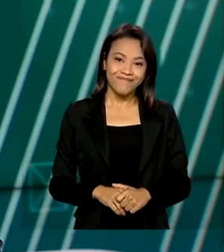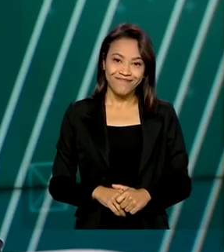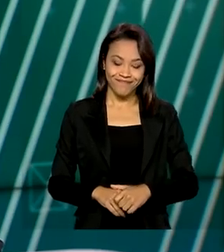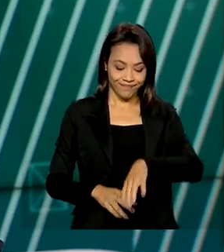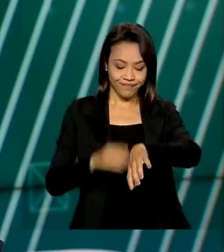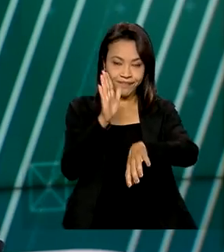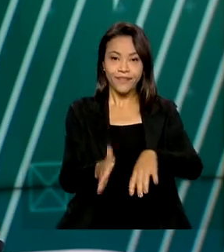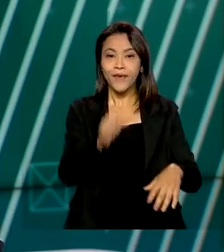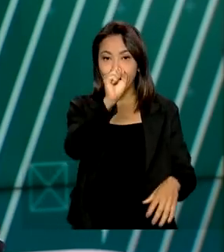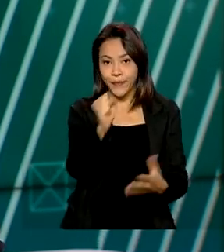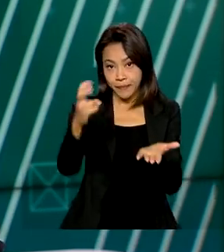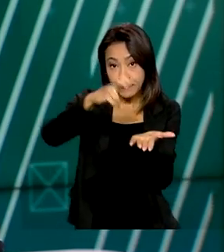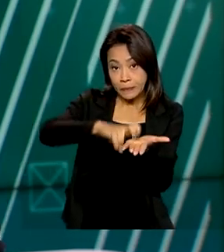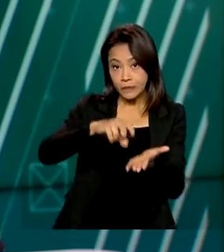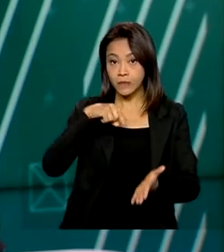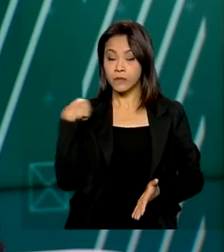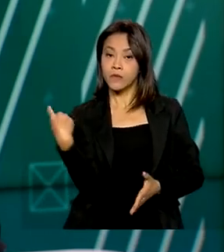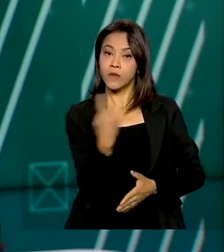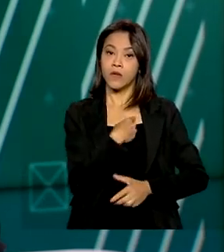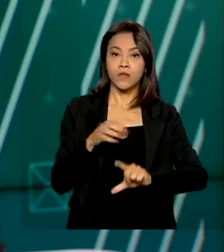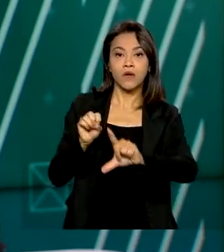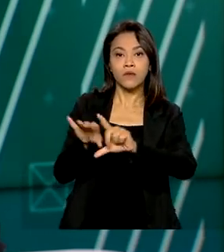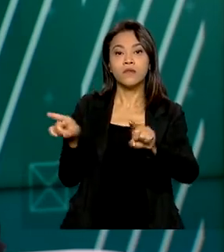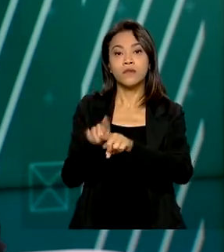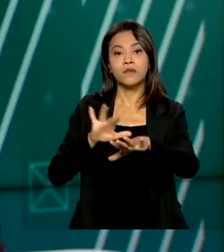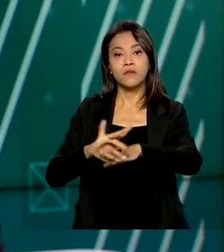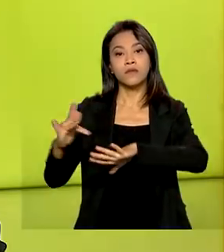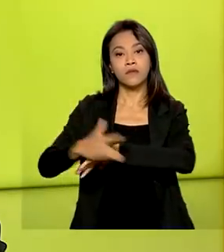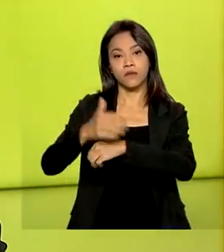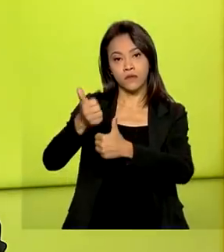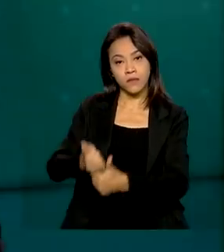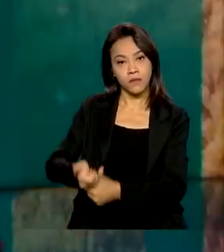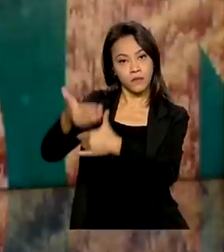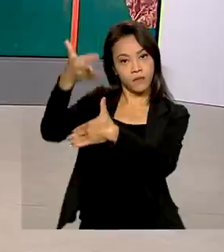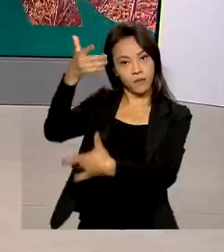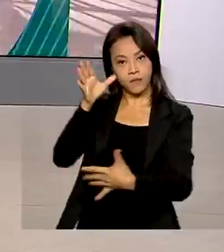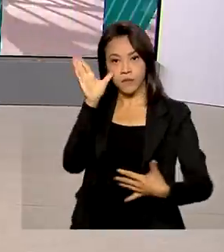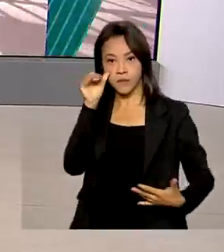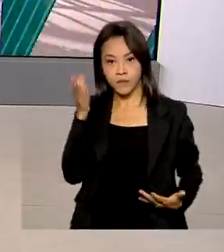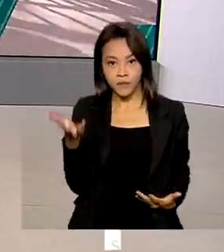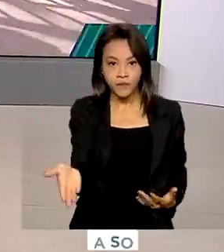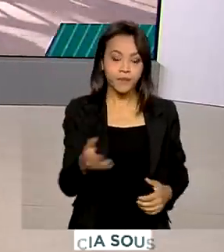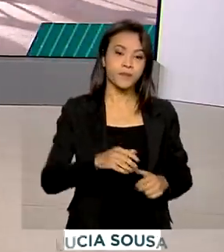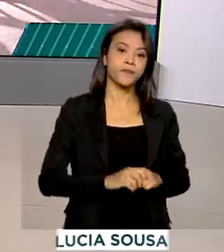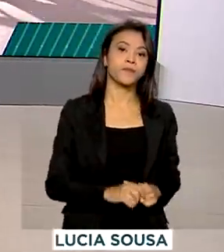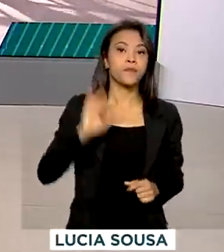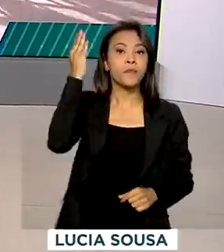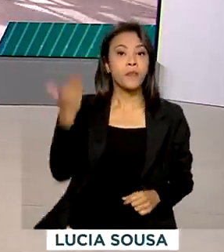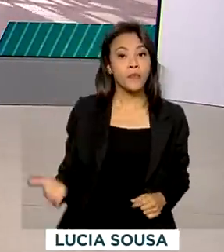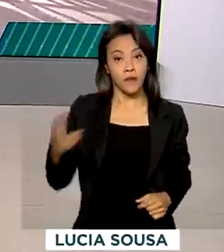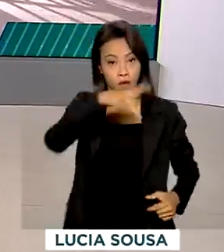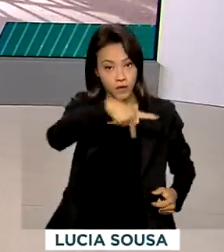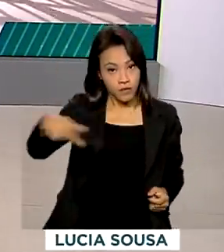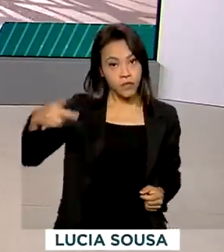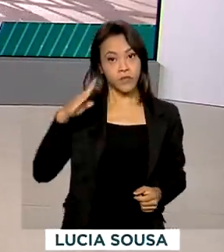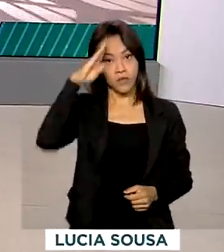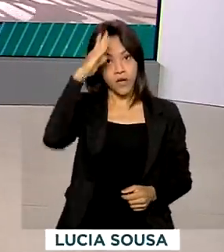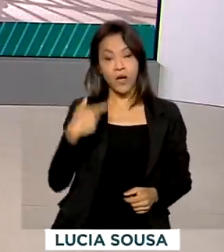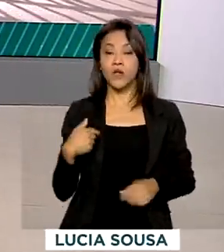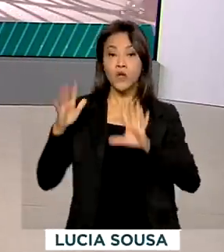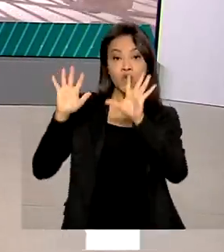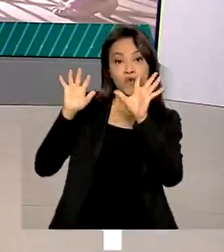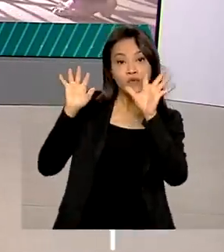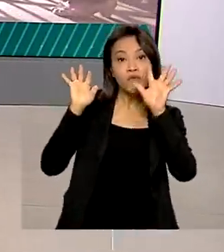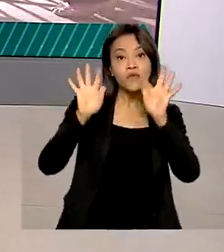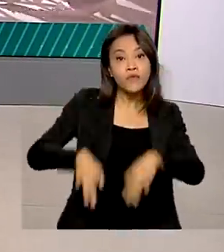Oito horas da manhã, estamos ao vivo também pelas redes sociais. O presidente Jair Bolsonaro encerrou a